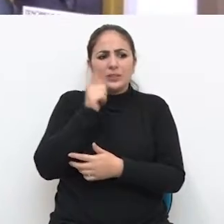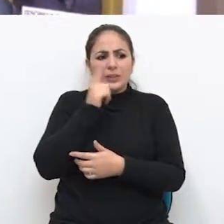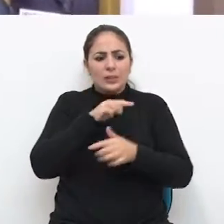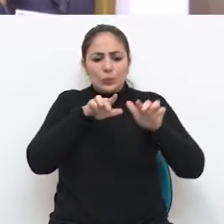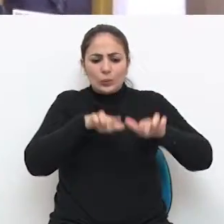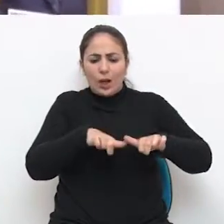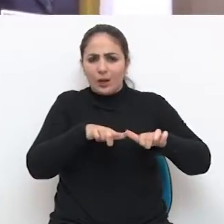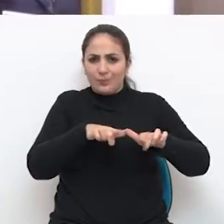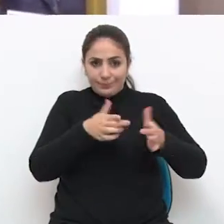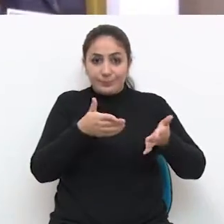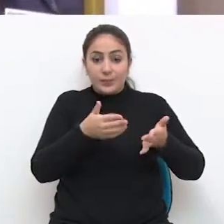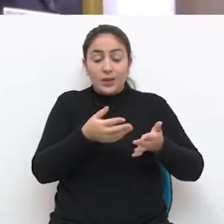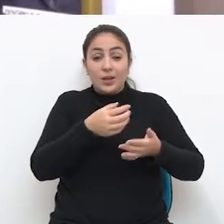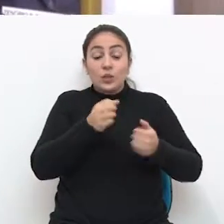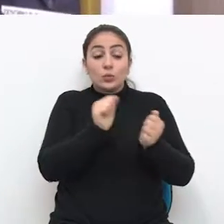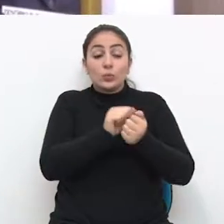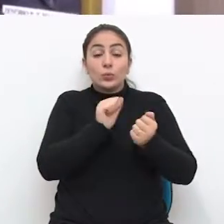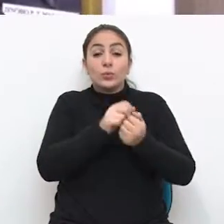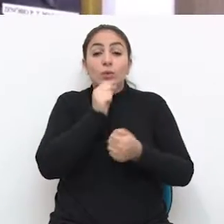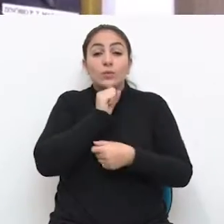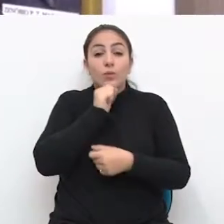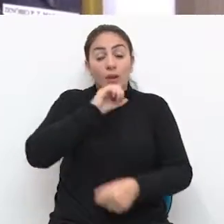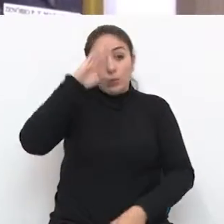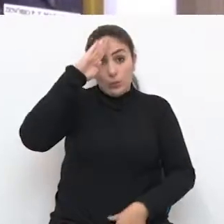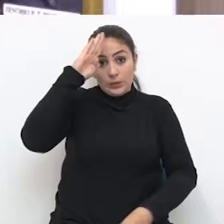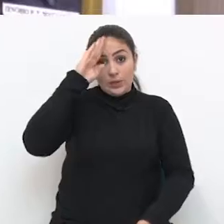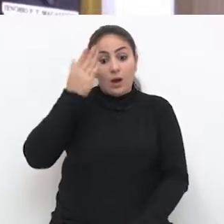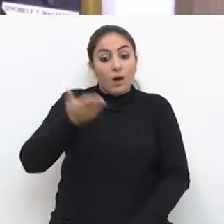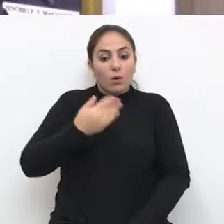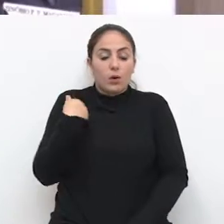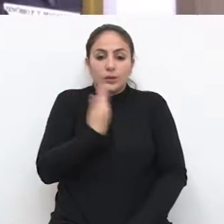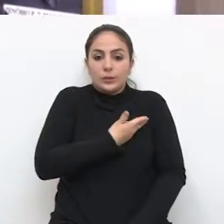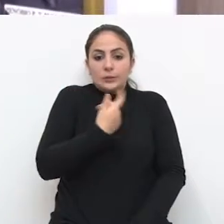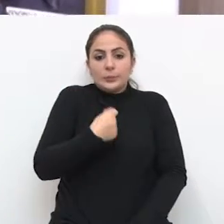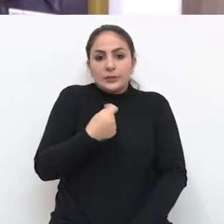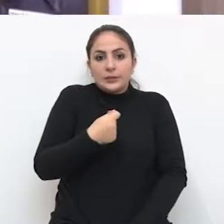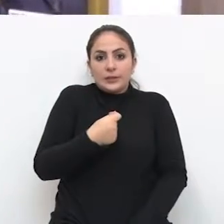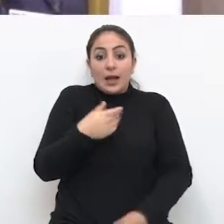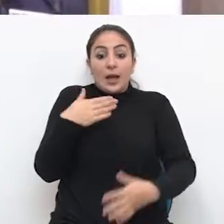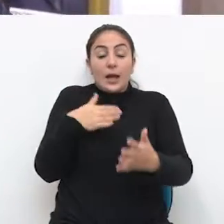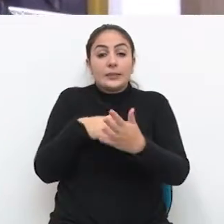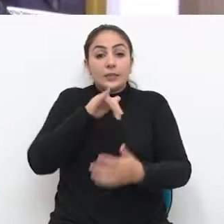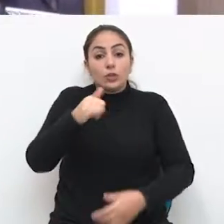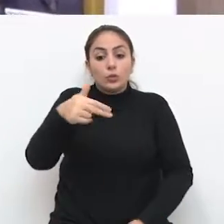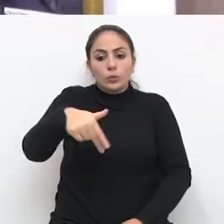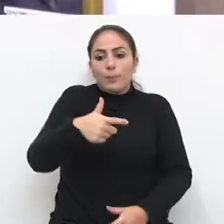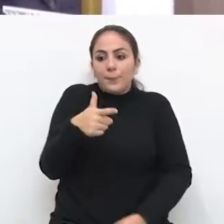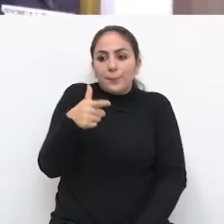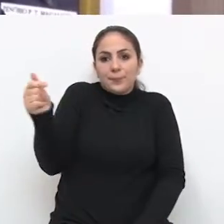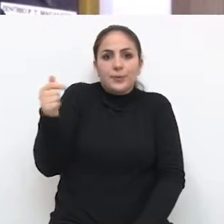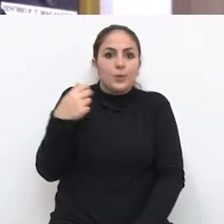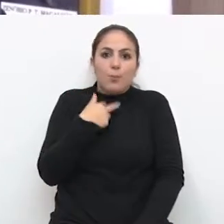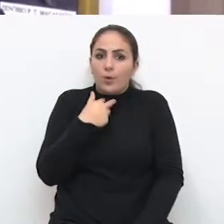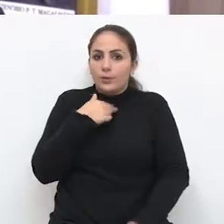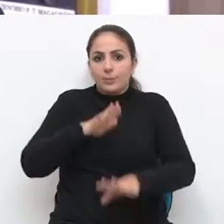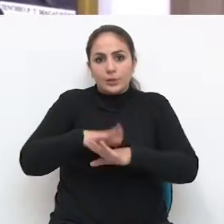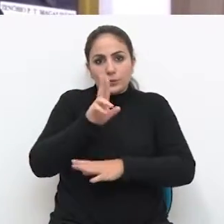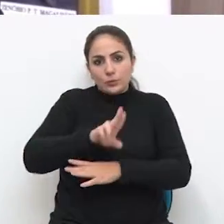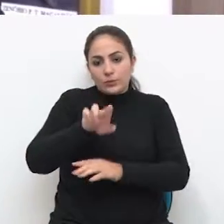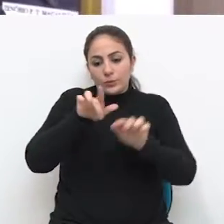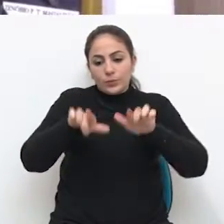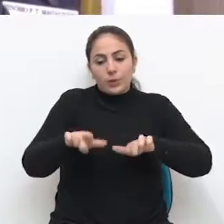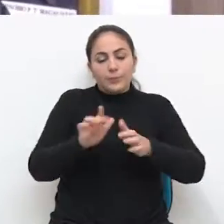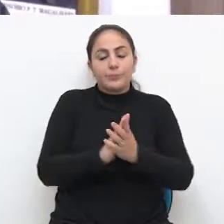nosso espaço lá, junto ao antigo quartel, que temos que sair até o mês de junho, né? Desse